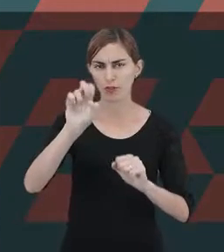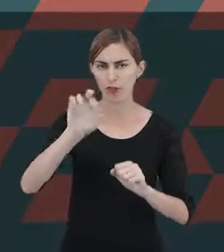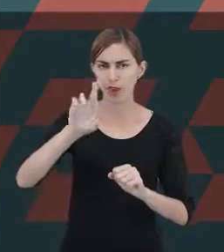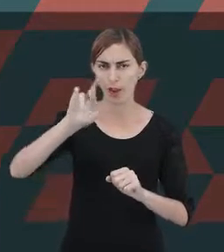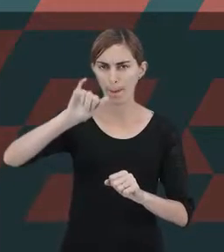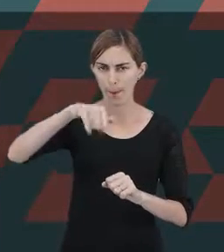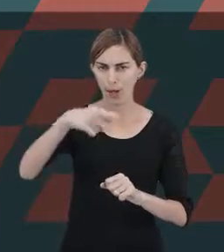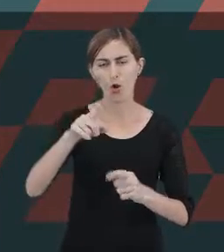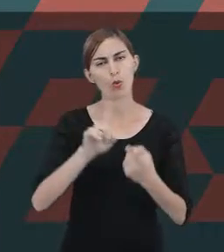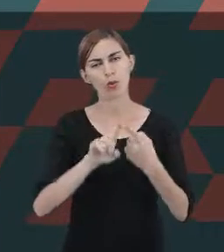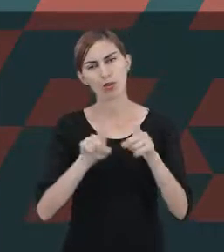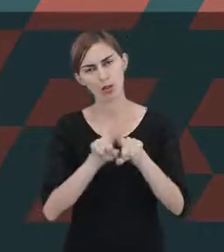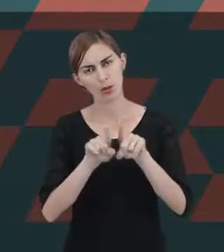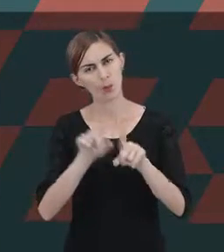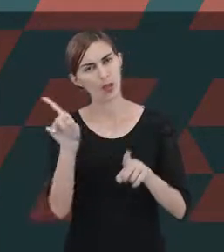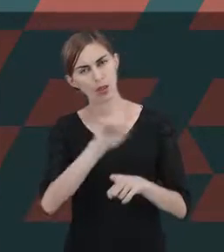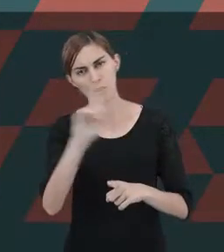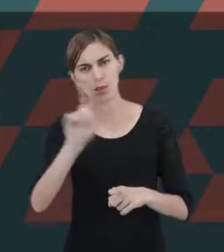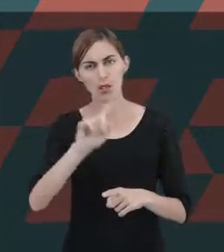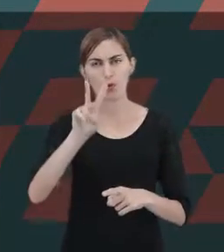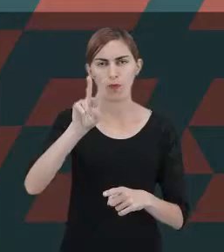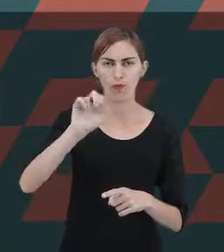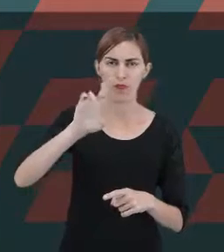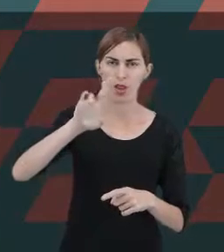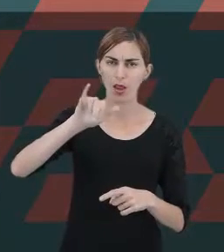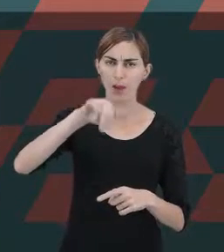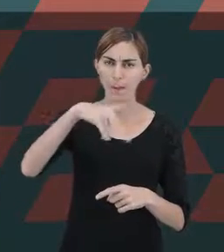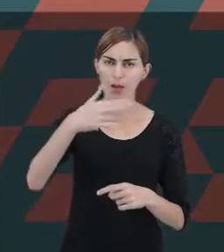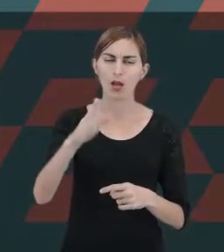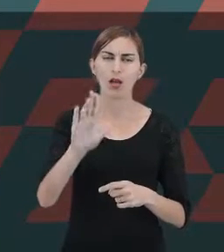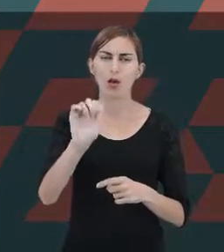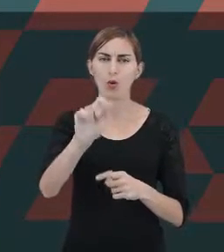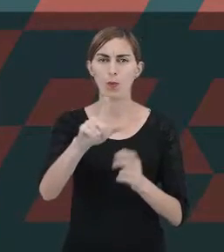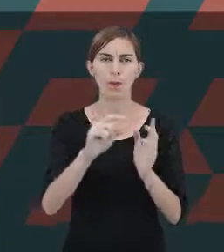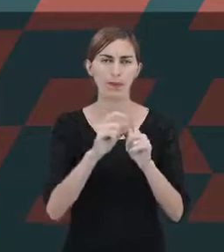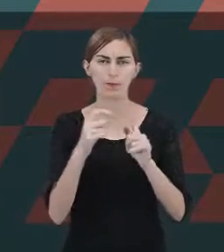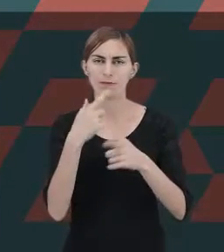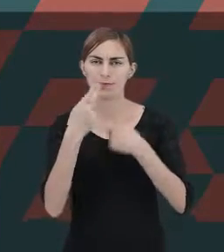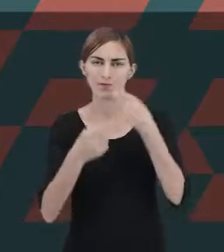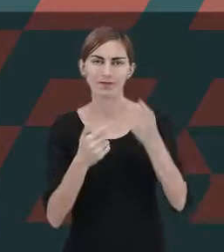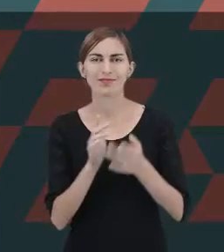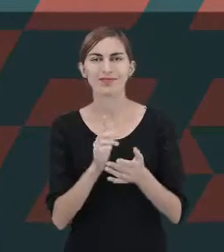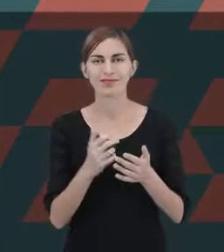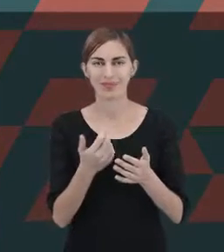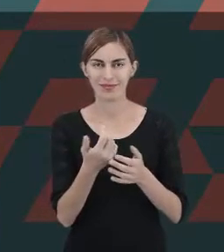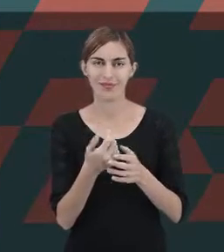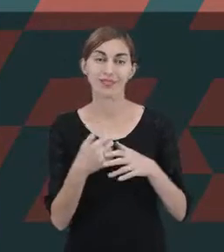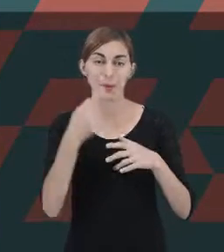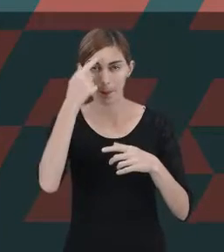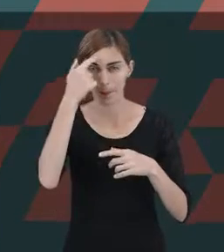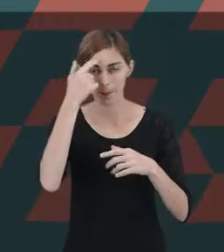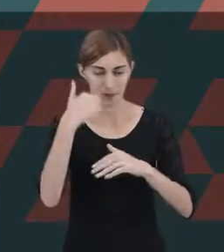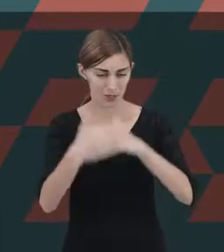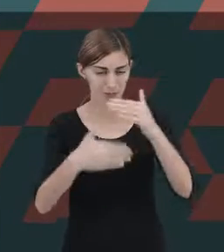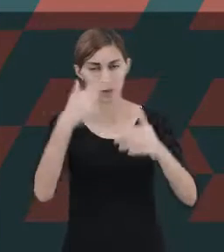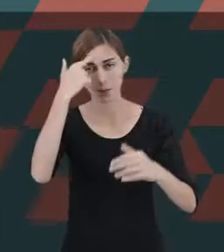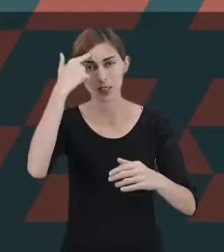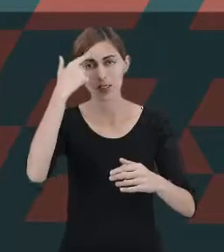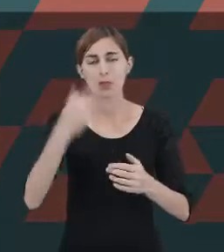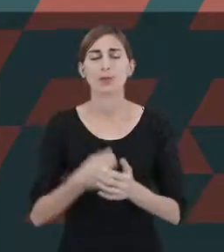proposta também do desenvolvimento crítico, ou seja, o desenvolvimento do pensamento e raciocínio.